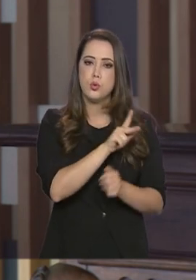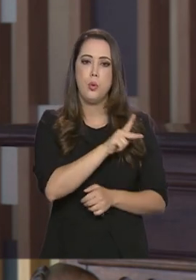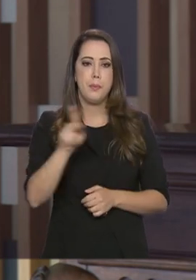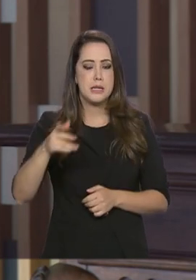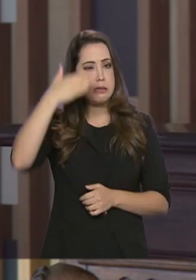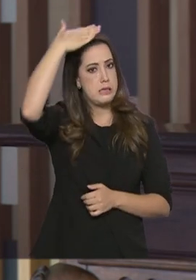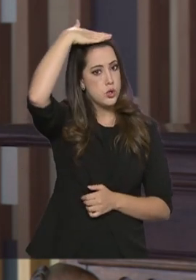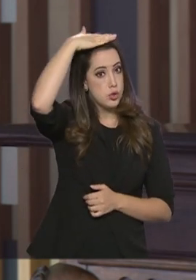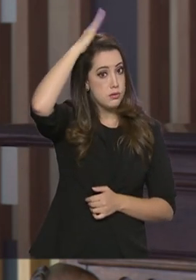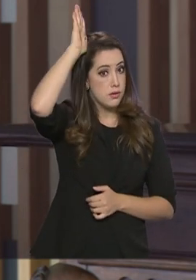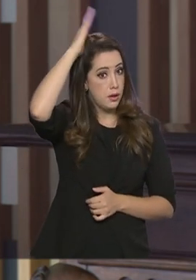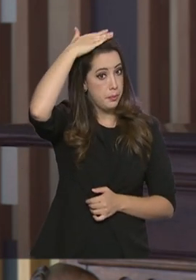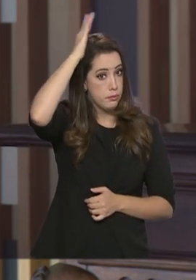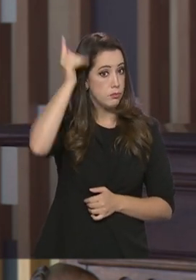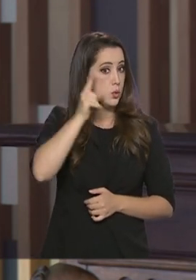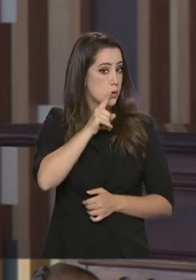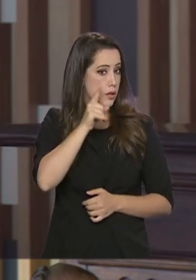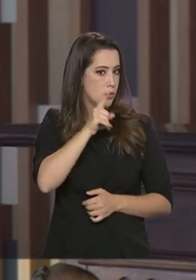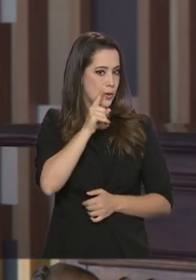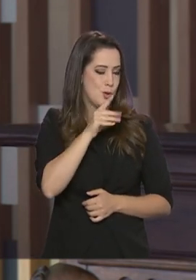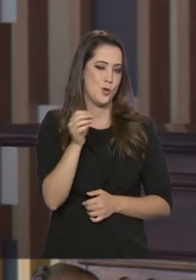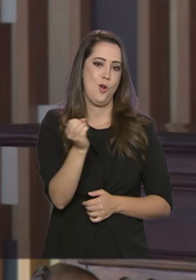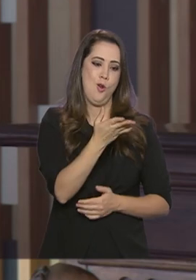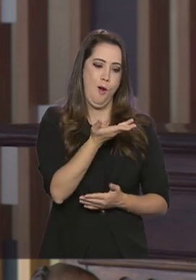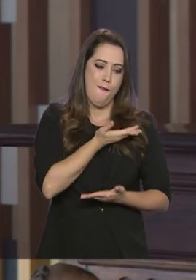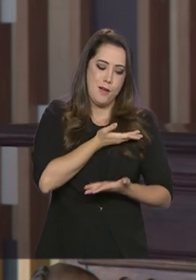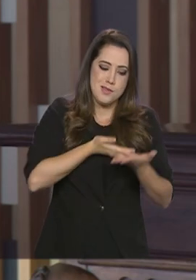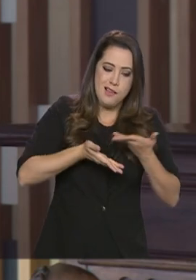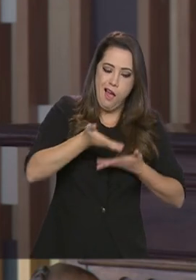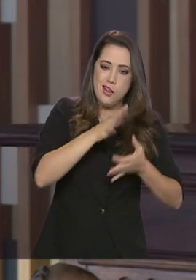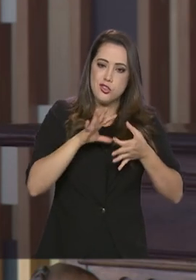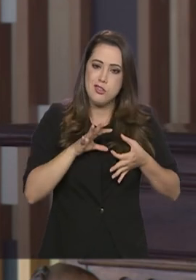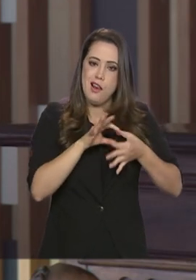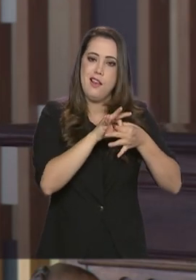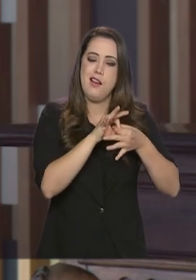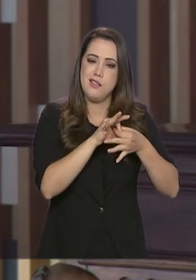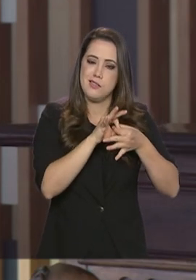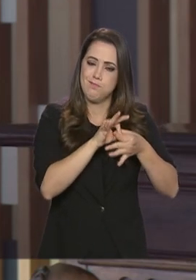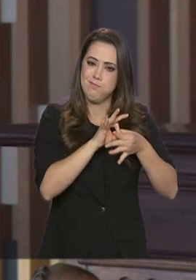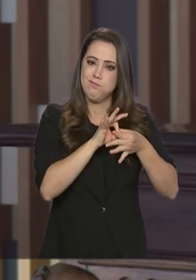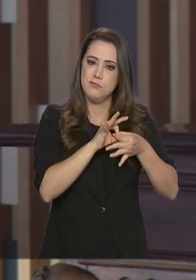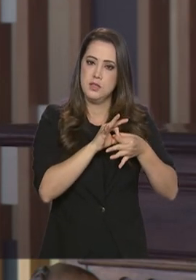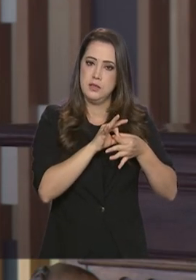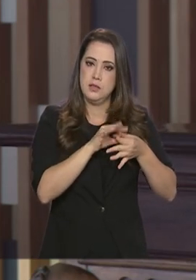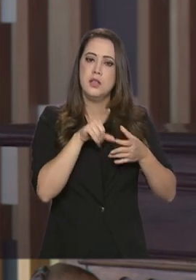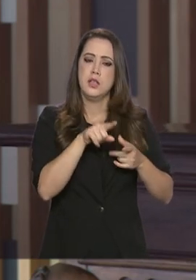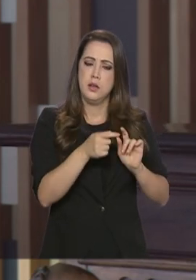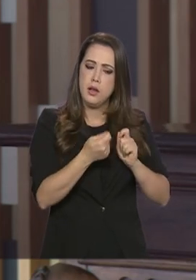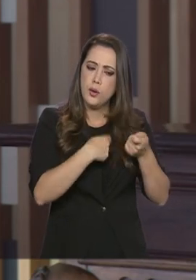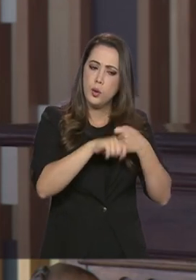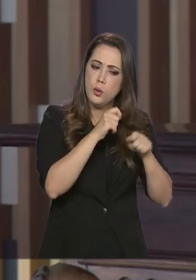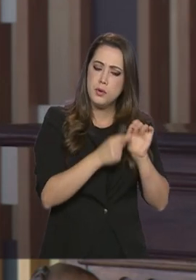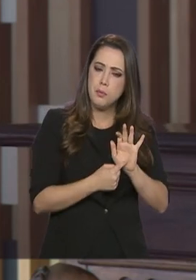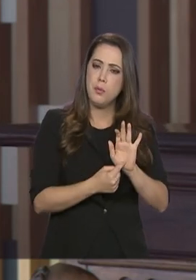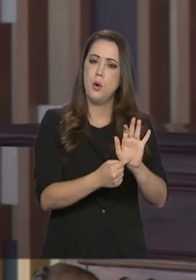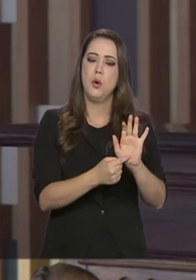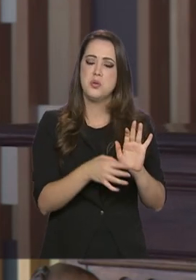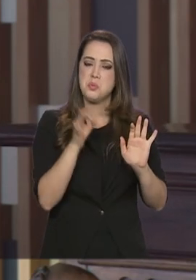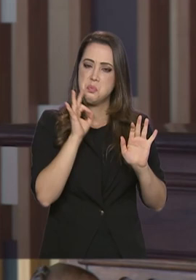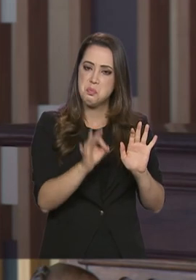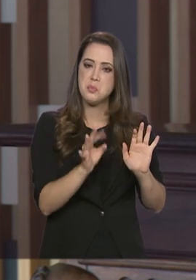construímos uma nova relação com os Estados Unidos, uma verdadeira aliança aí, que tem um componente econômico muito forte, componente